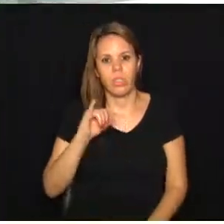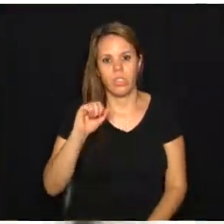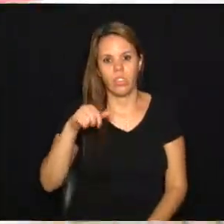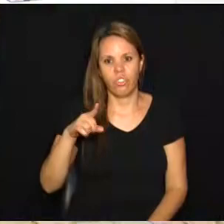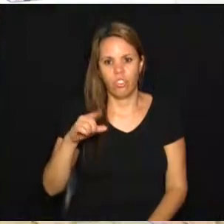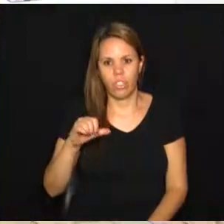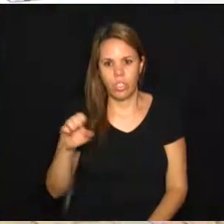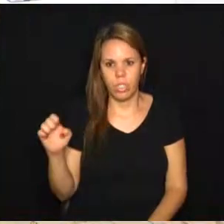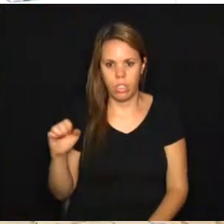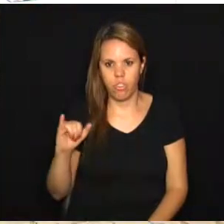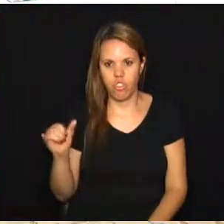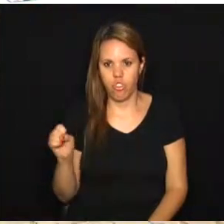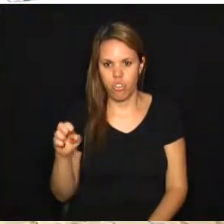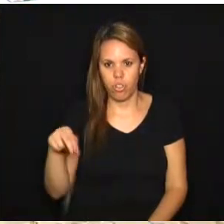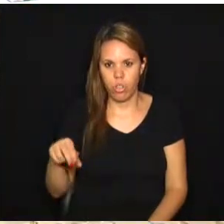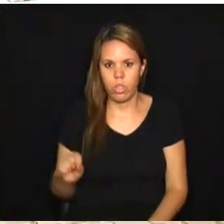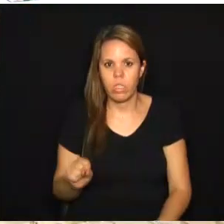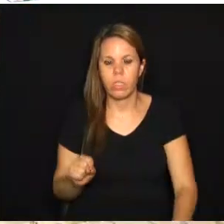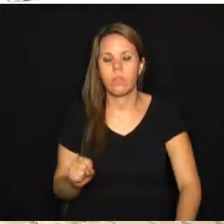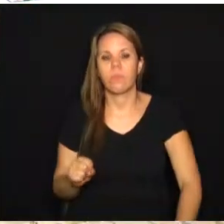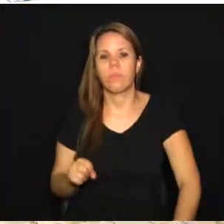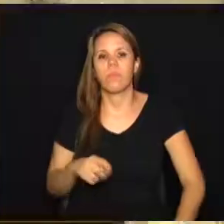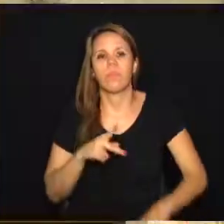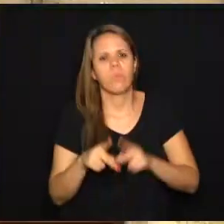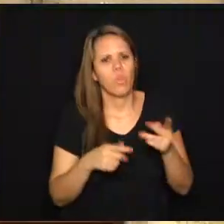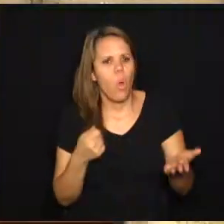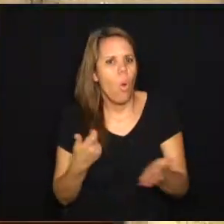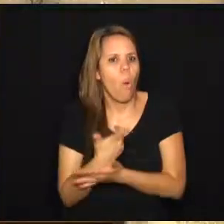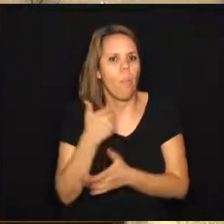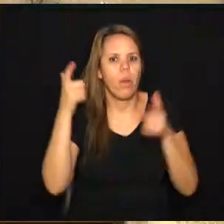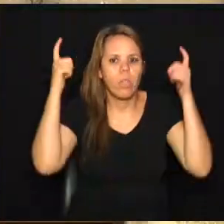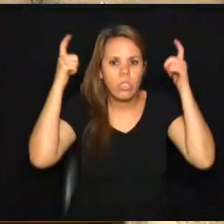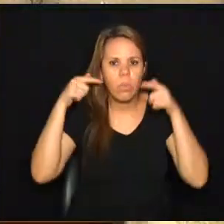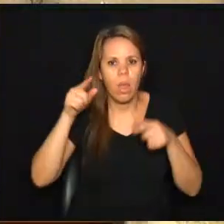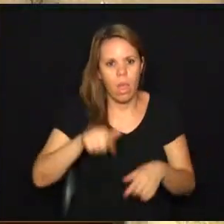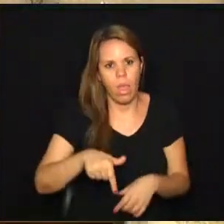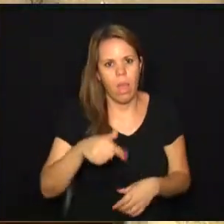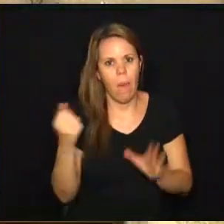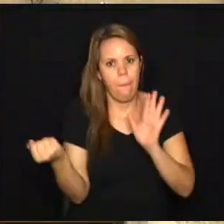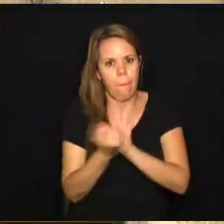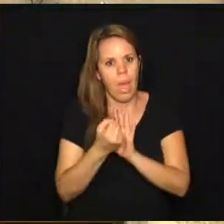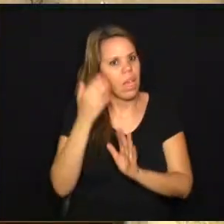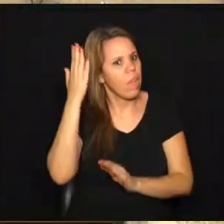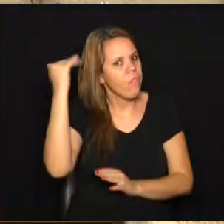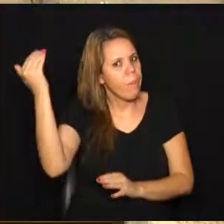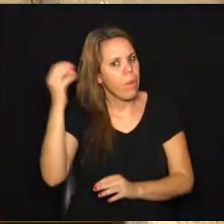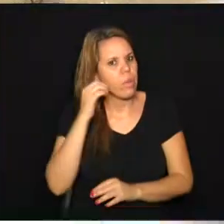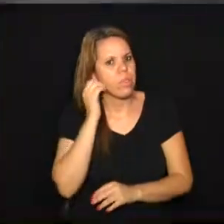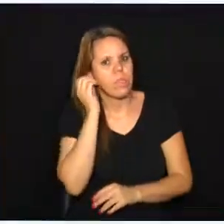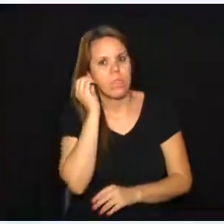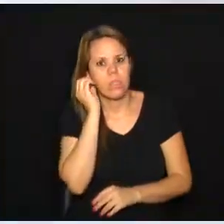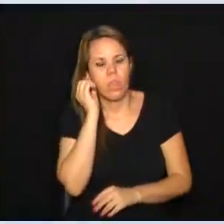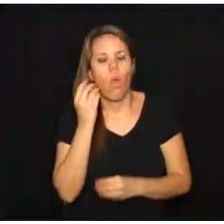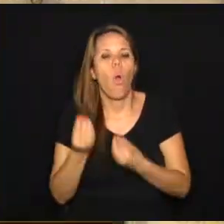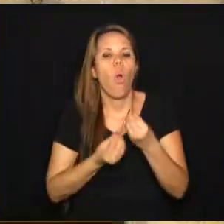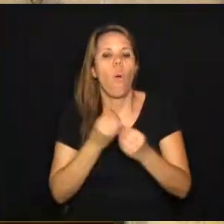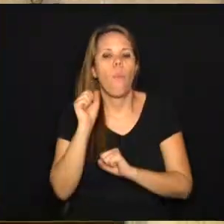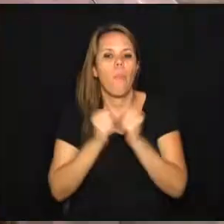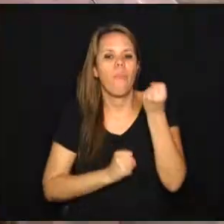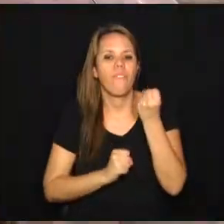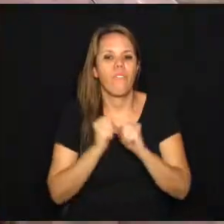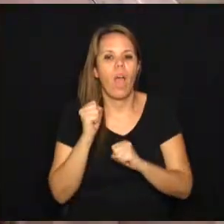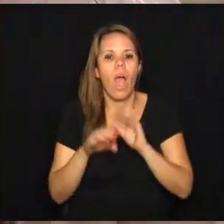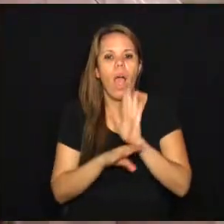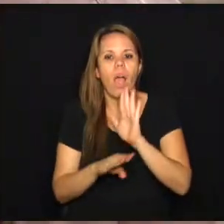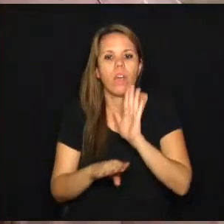venderam, eles produziram até quando eles deixaram de funcionar. Mas era muito famosa essa marca. Como que essa fábrica ajudou a desenvolver